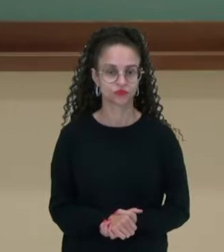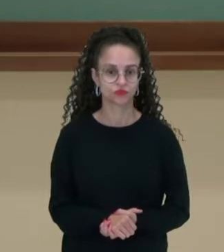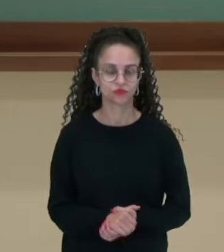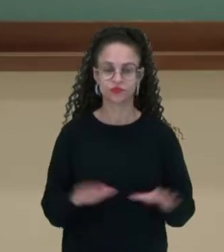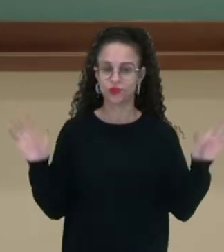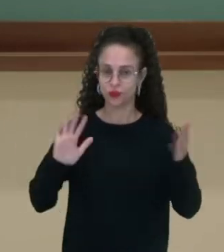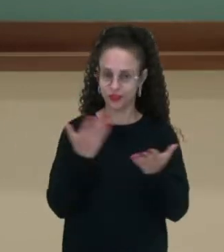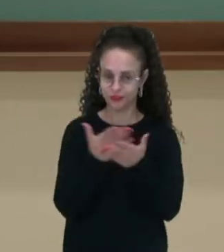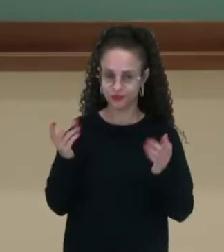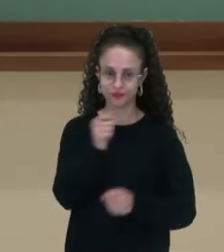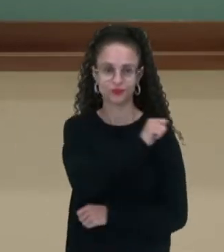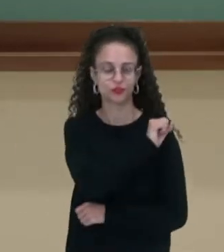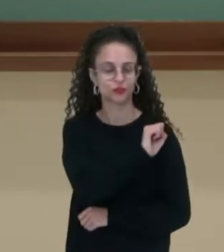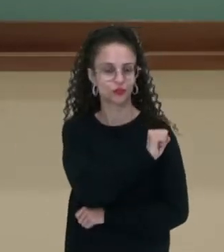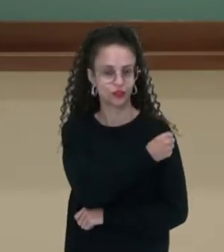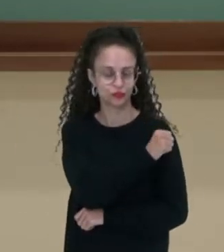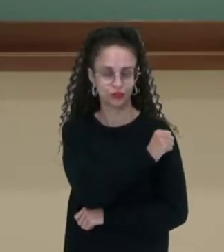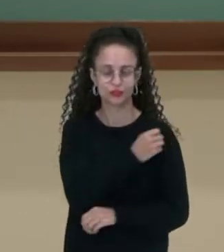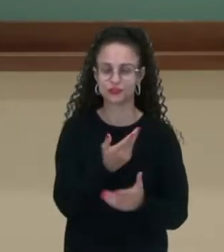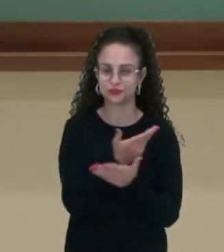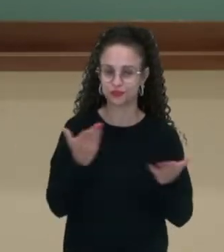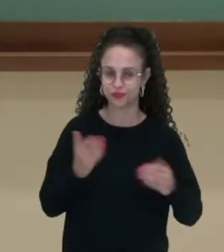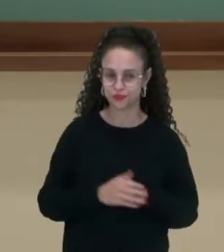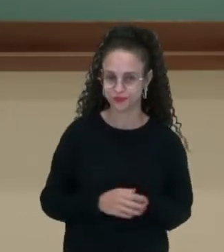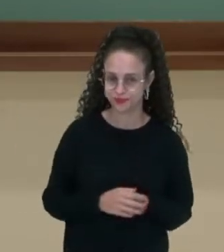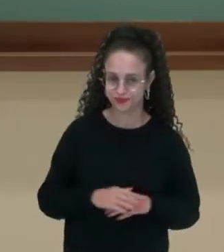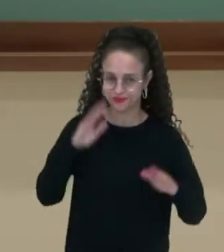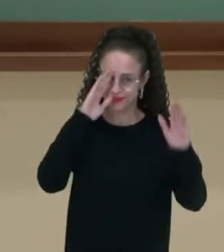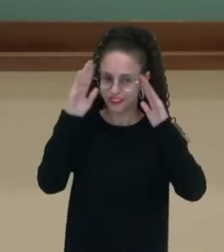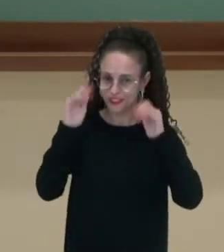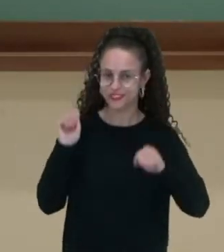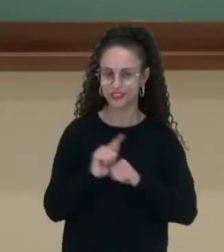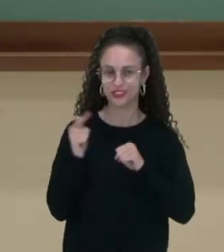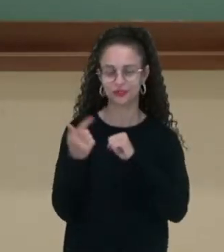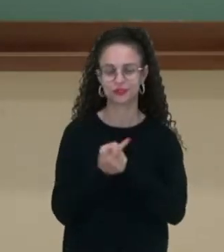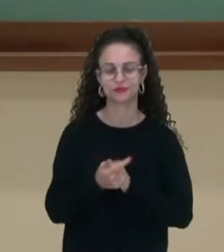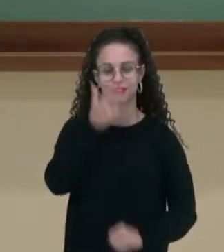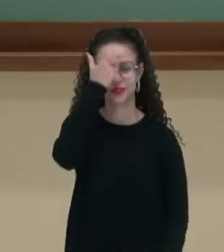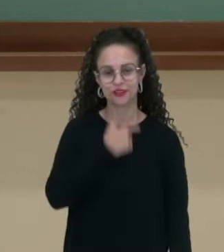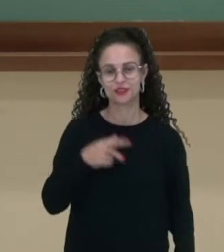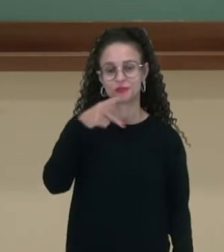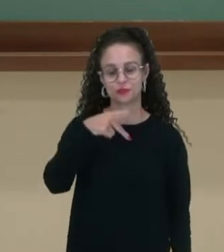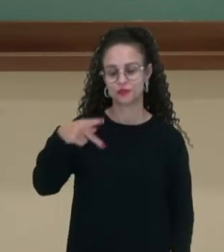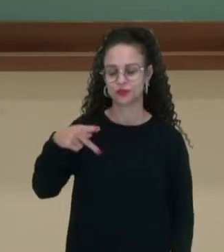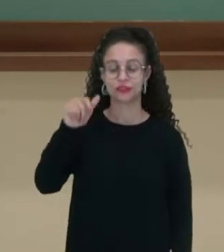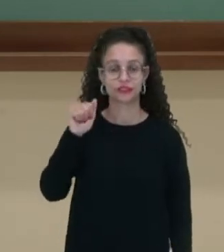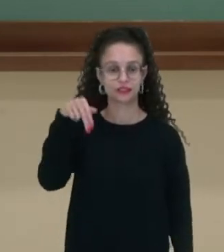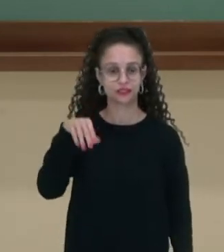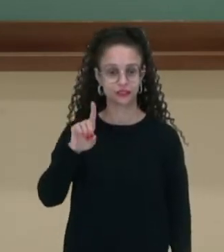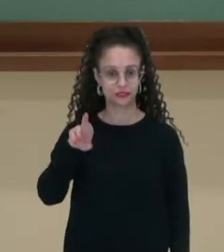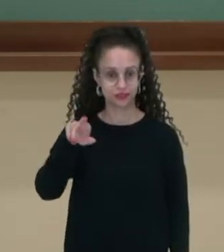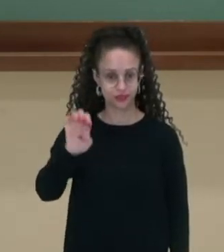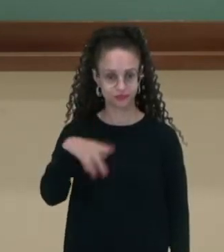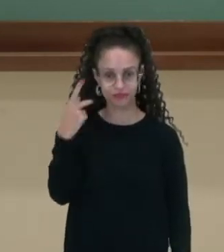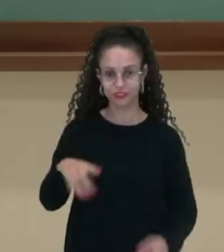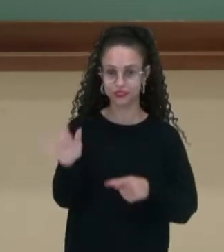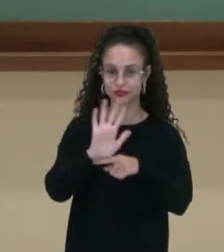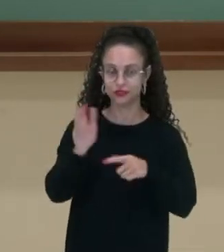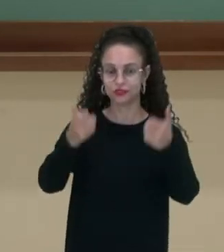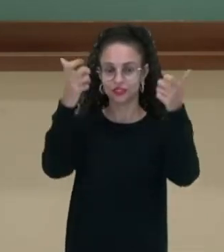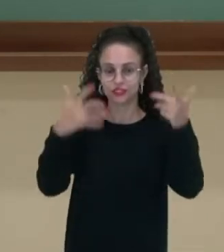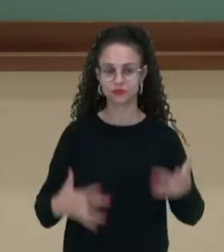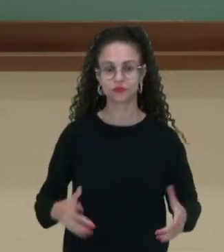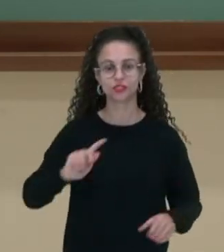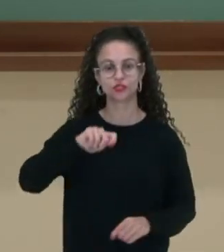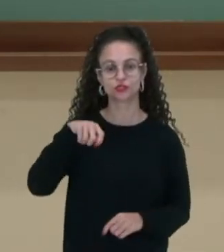Olá, alunos do oitavo ano do ensino fundamental, saudações geográficas, eu sou o professor André e neste vídeo falaremos sobre os